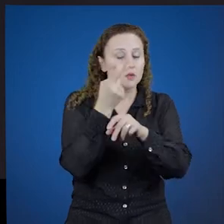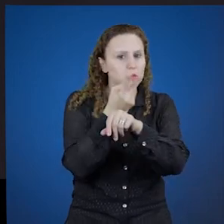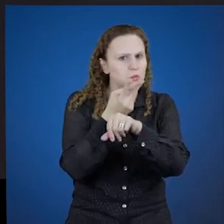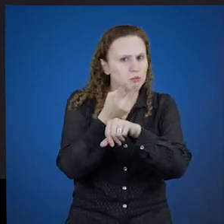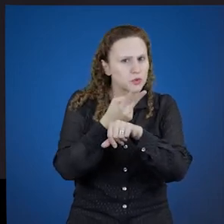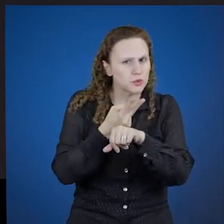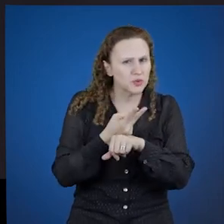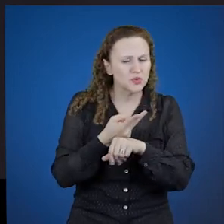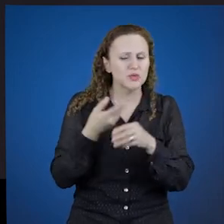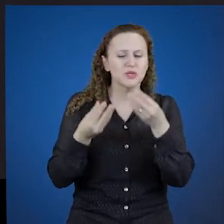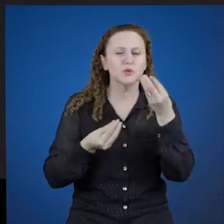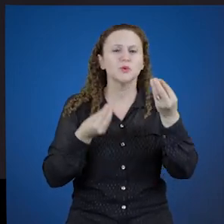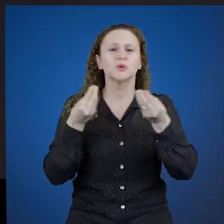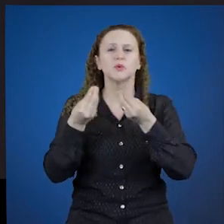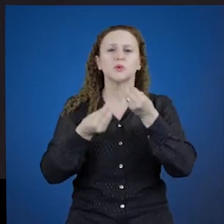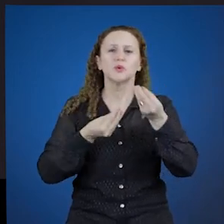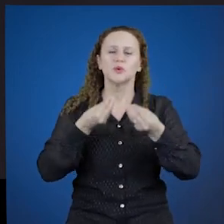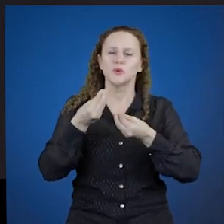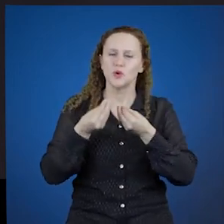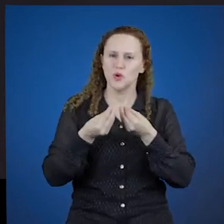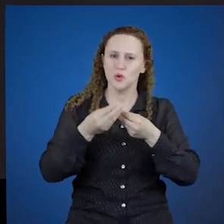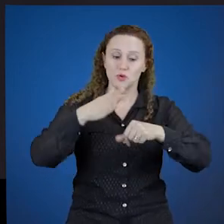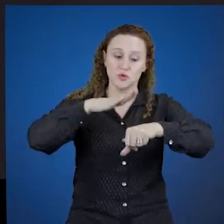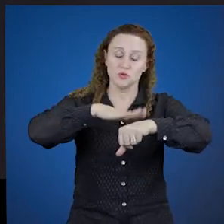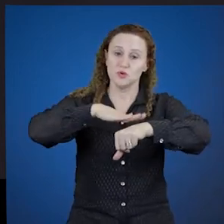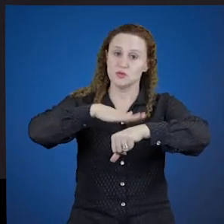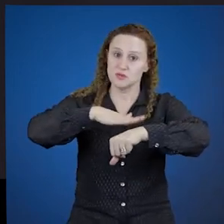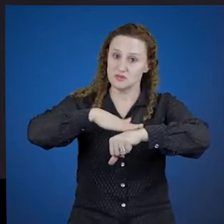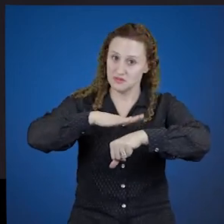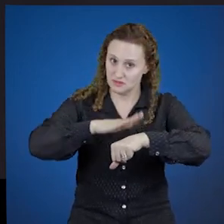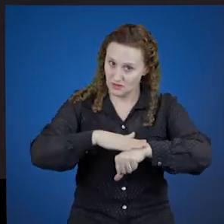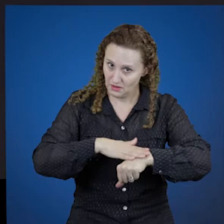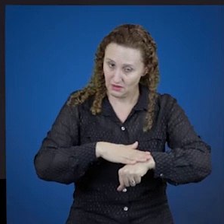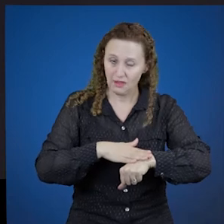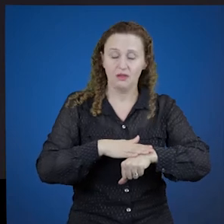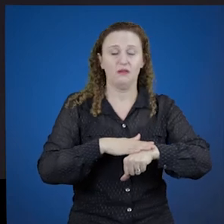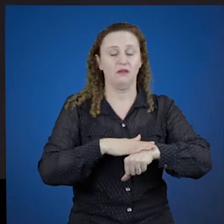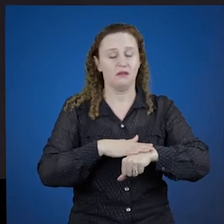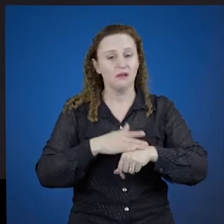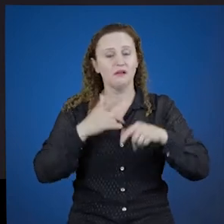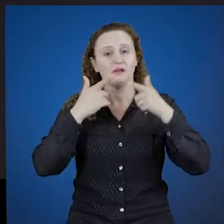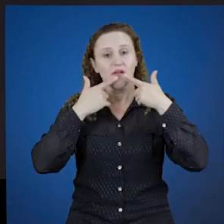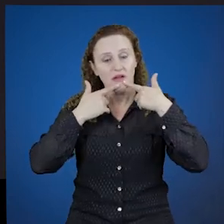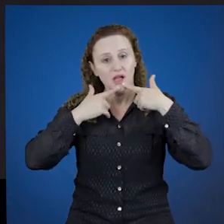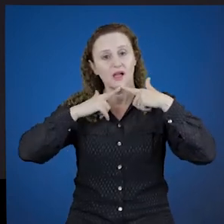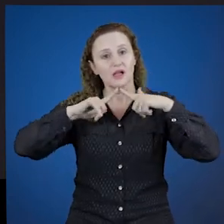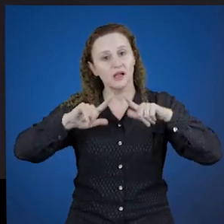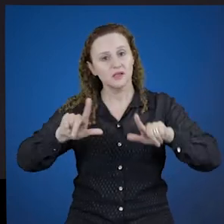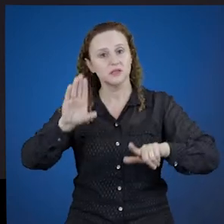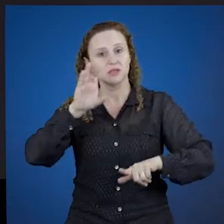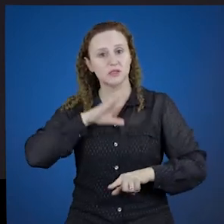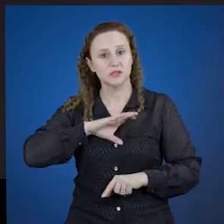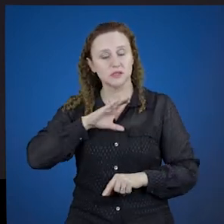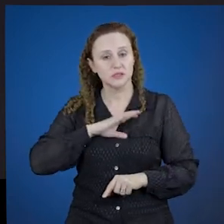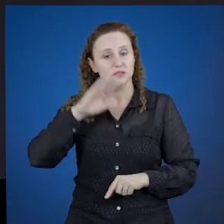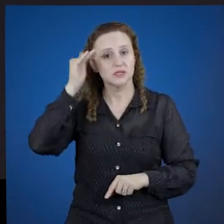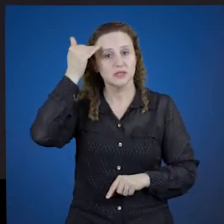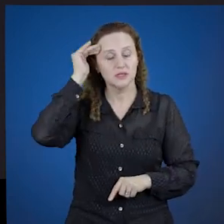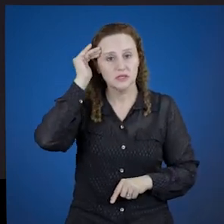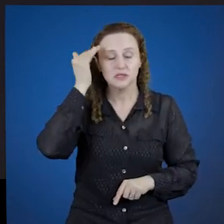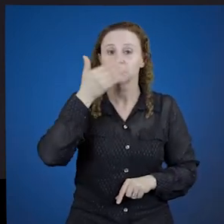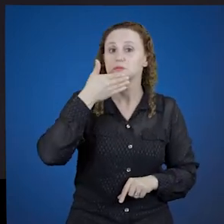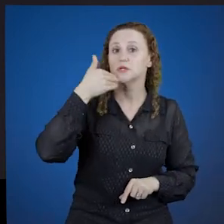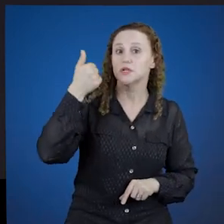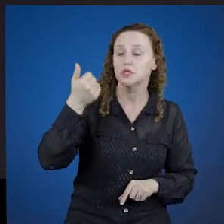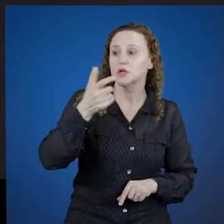que procure ver como funciona esses tempos na língua portuguesa para entender